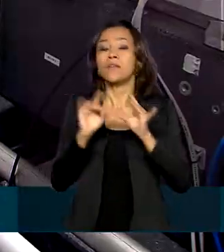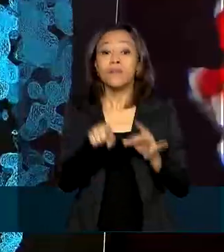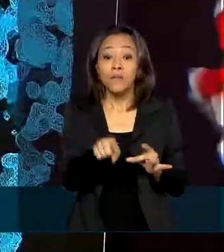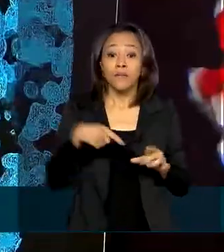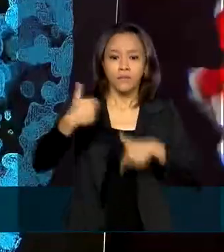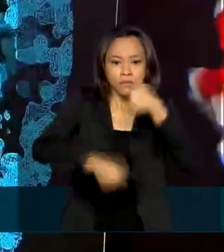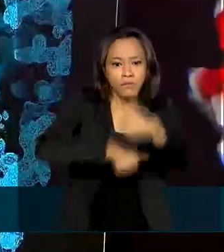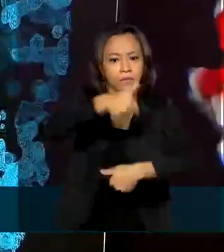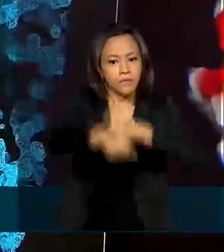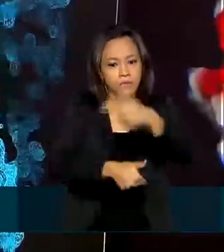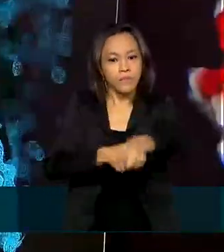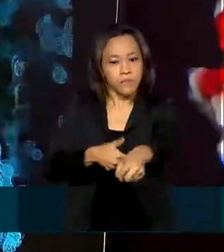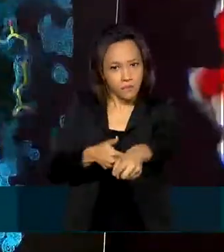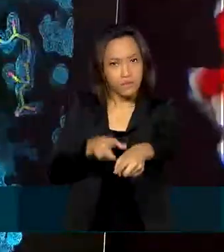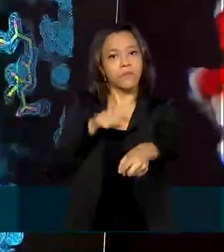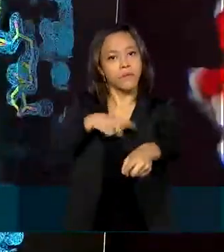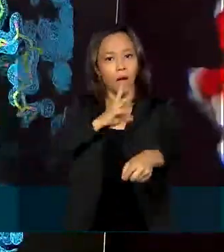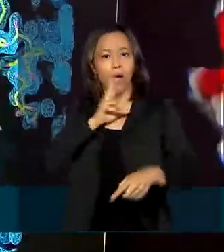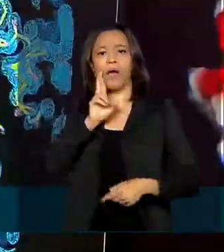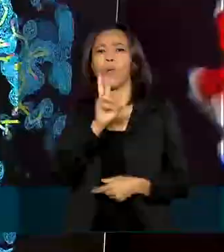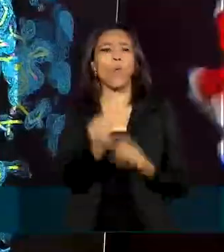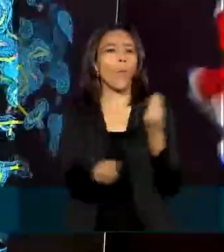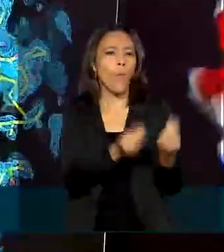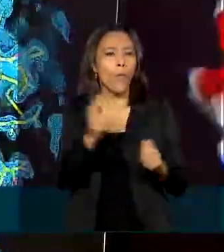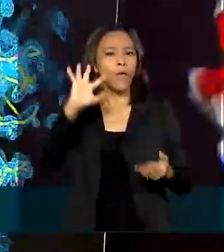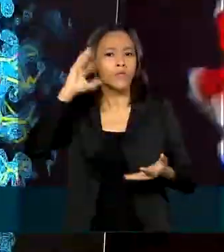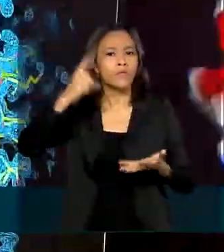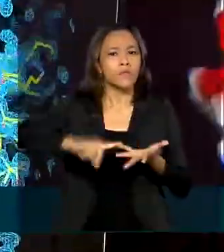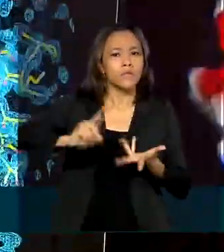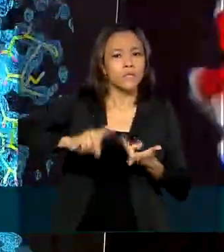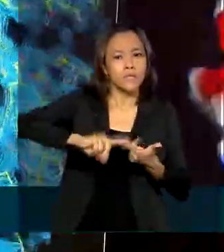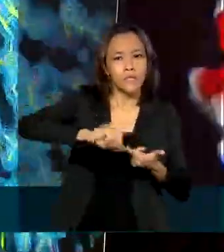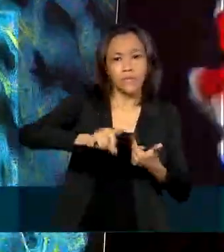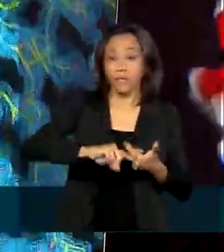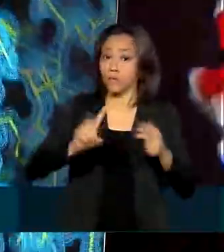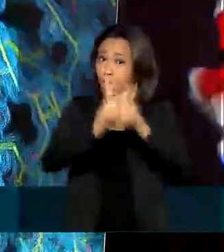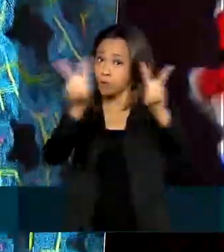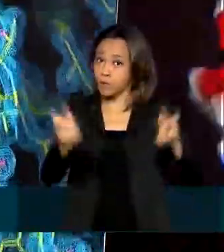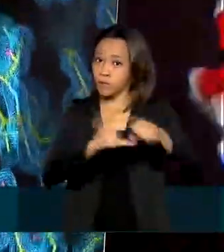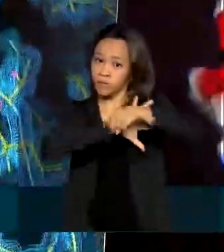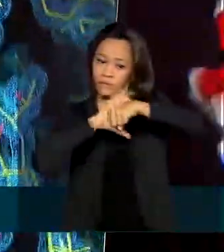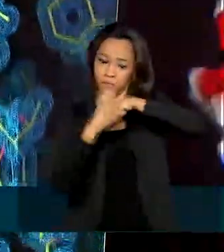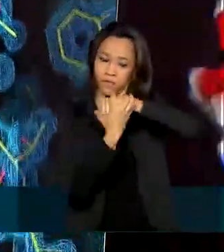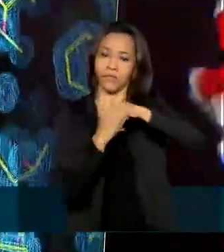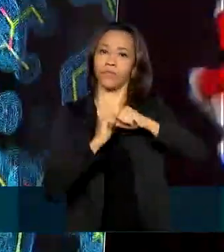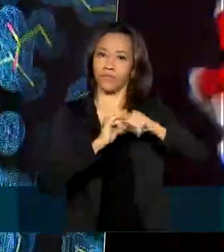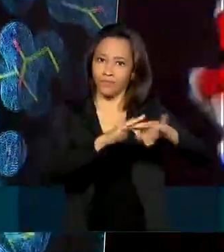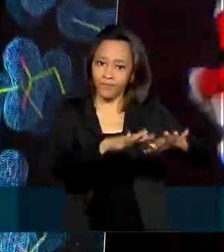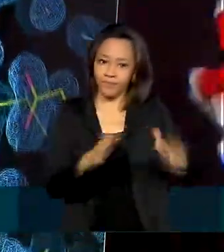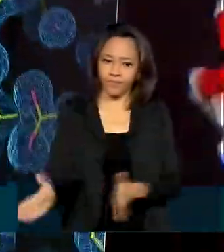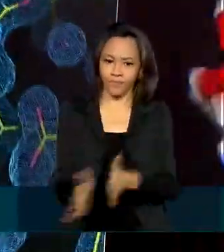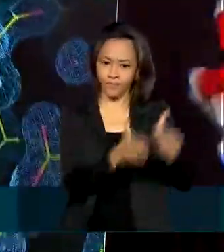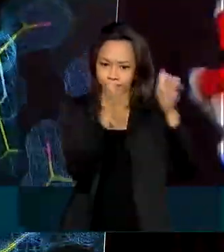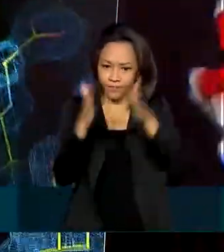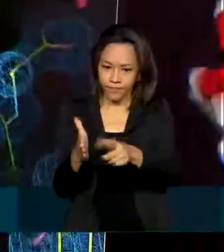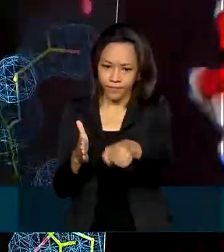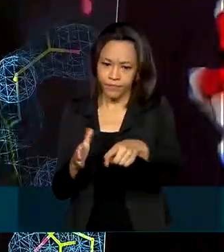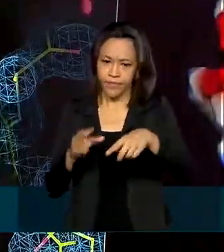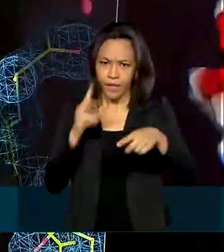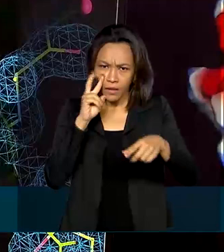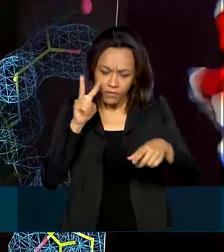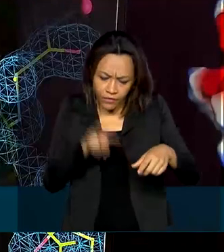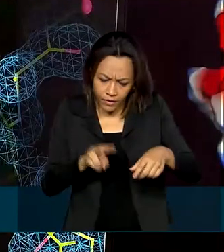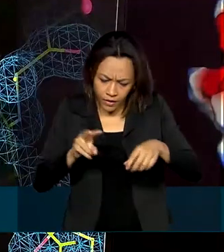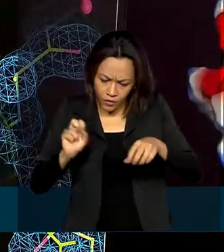desenvolver uma resposta à pandemia de Covid-19. A gente consegue ver os detalhes dessas proteínas que são importantes para a função